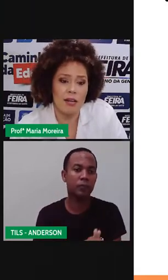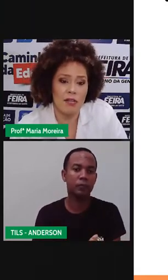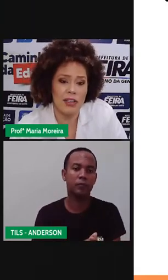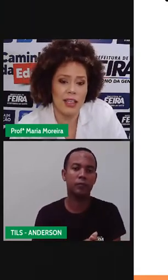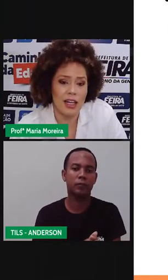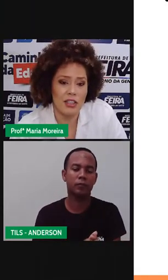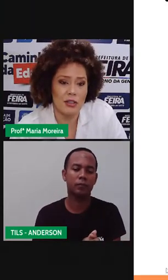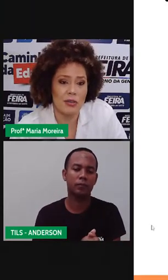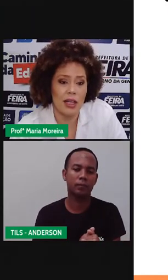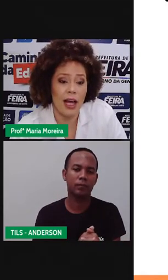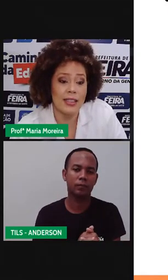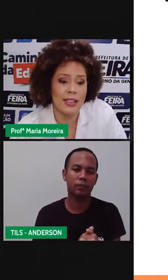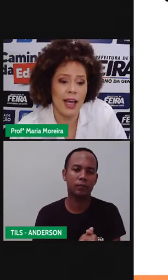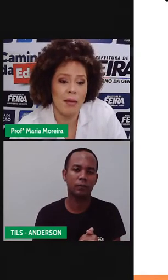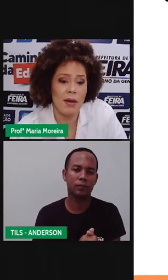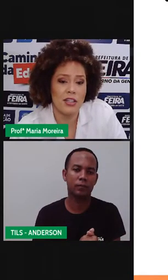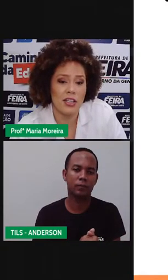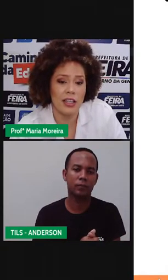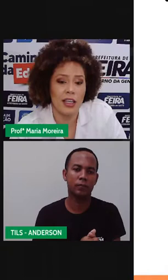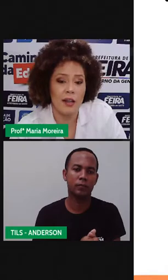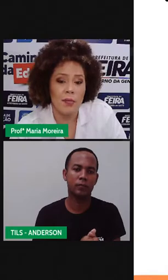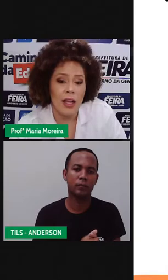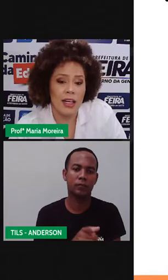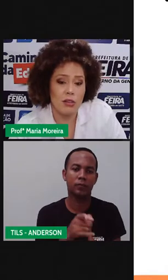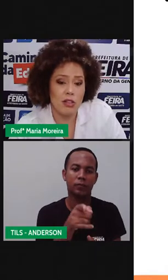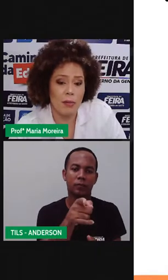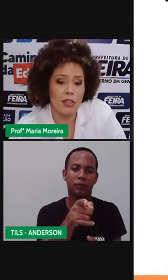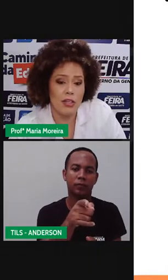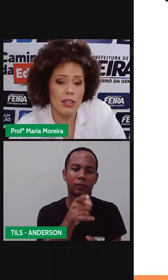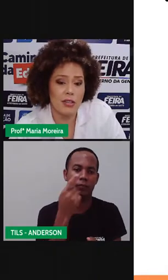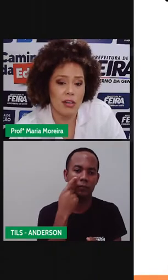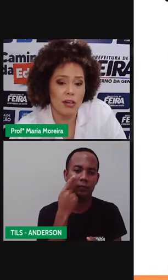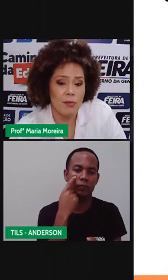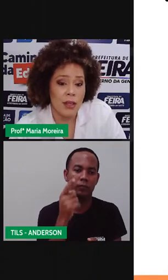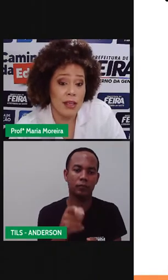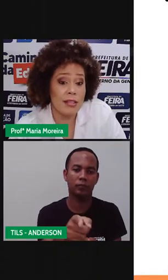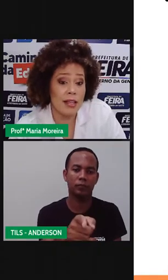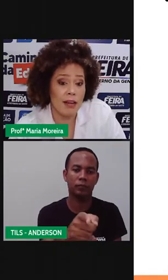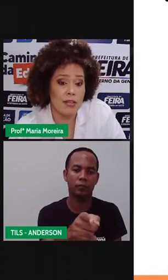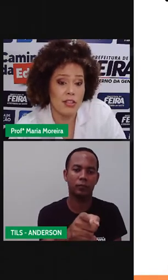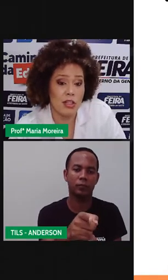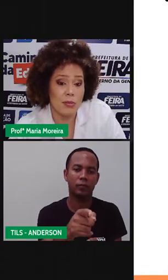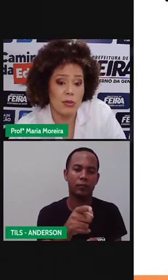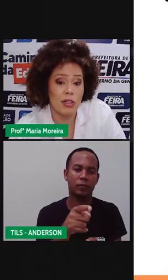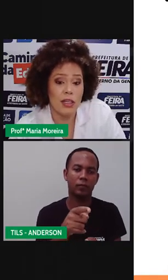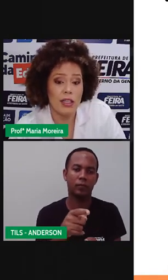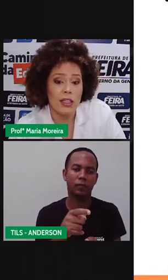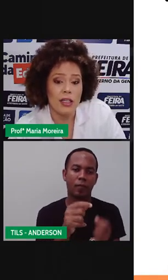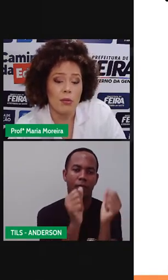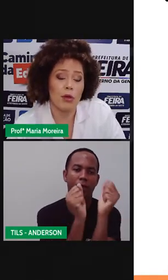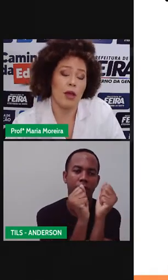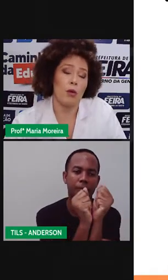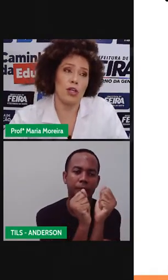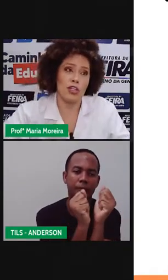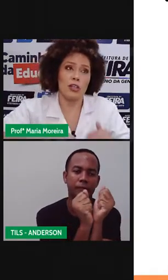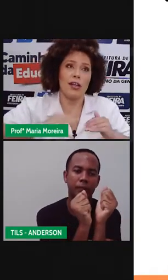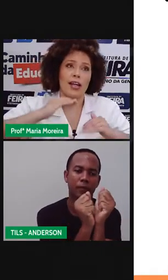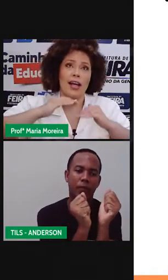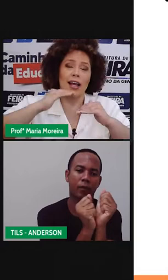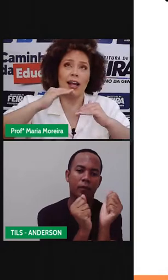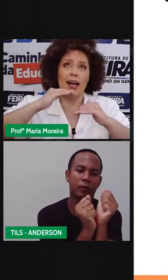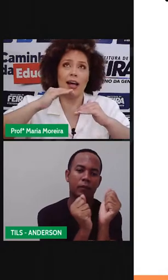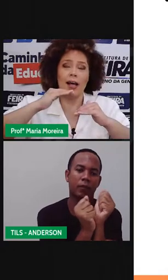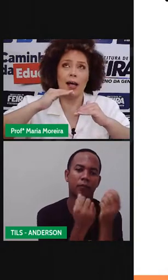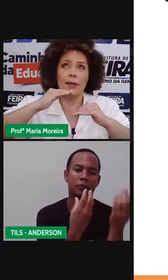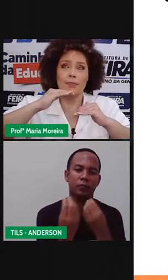Eles eram fantásticos. Assim, a imagem aqui traz justamente isso. Escravos egípcios, né? Porque o Egito